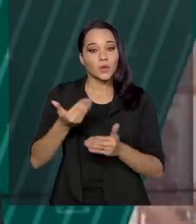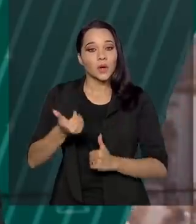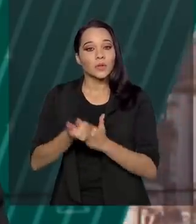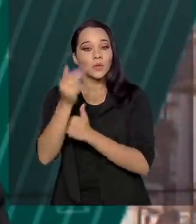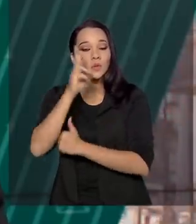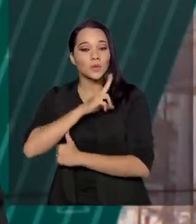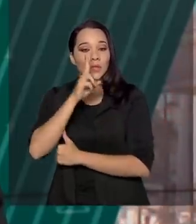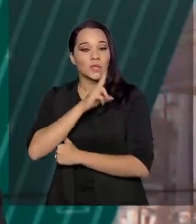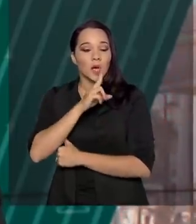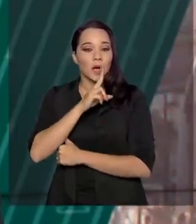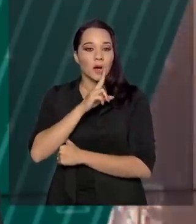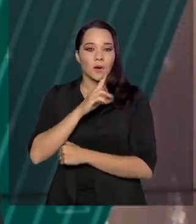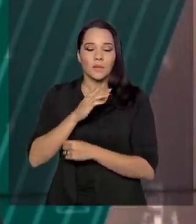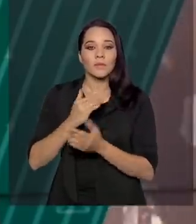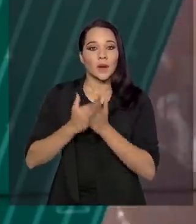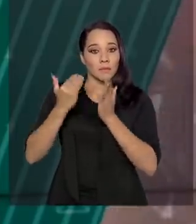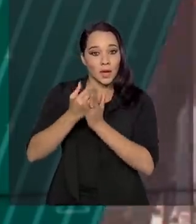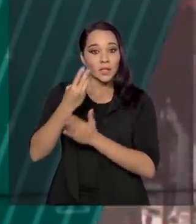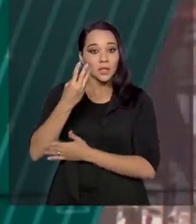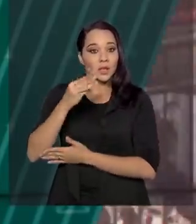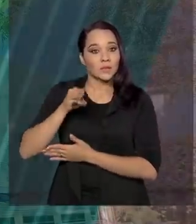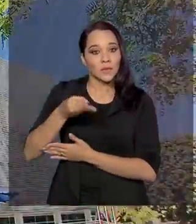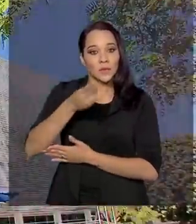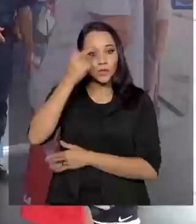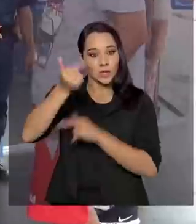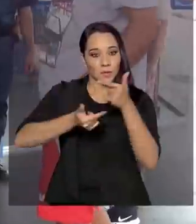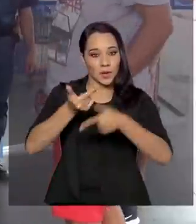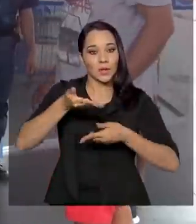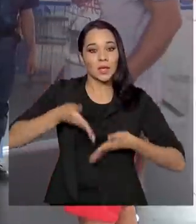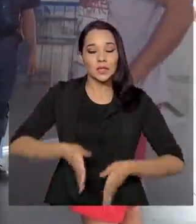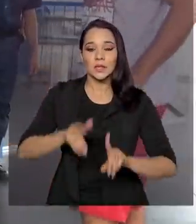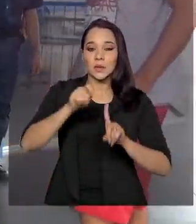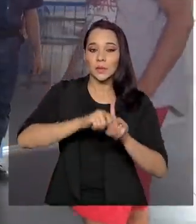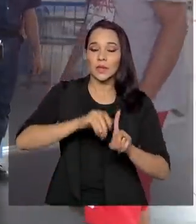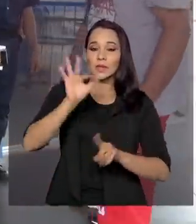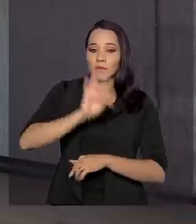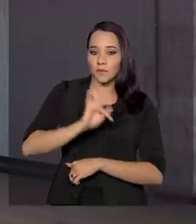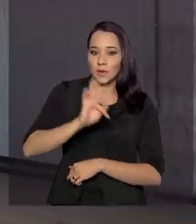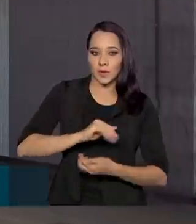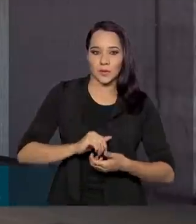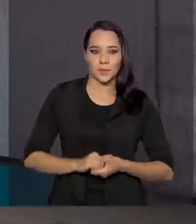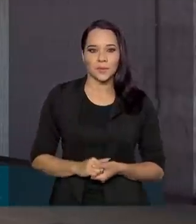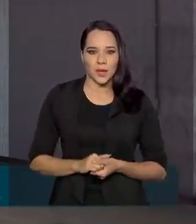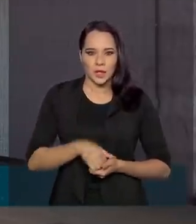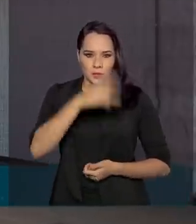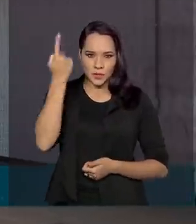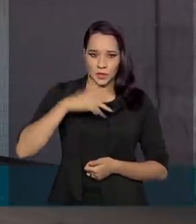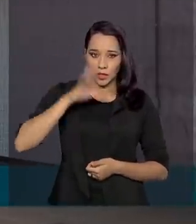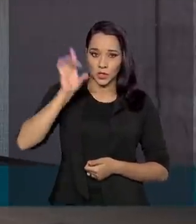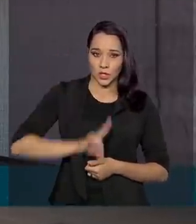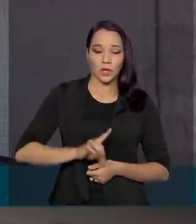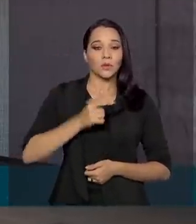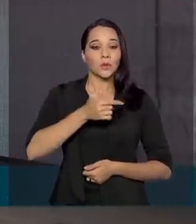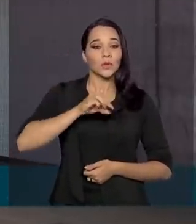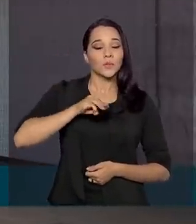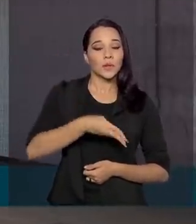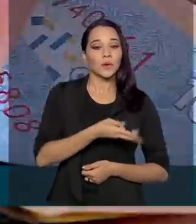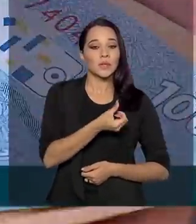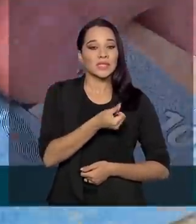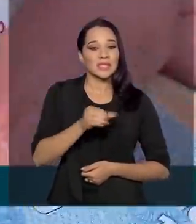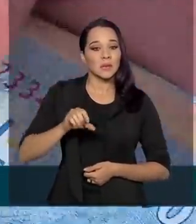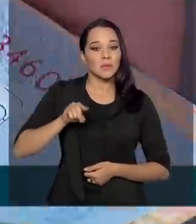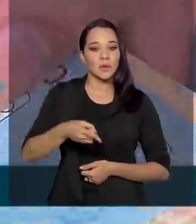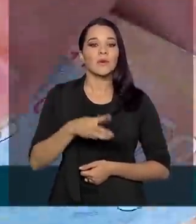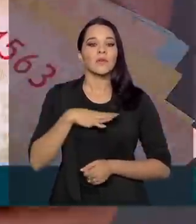emergencial a mais de 3 milhões de trabalhadores nascidos em fevereiro. Entre os beneficiários, 2 milhões e 100